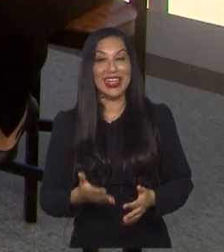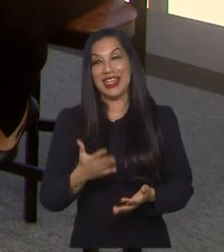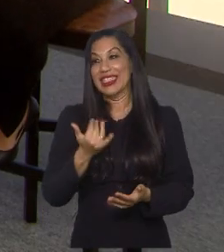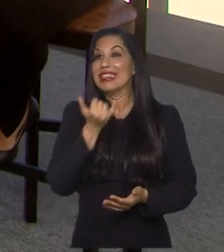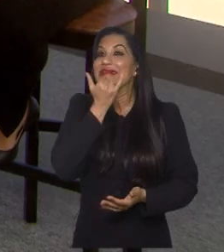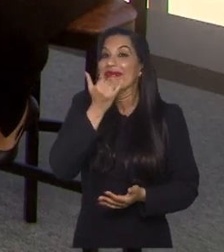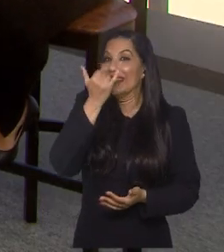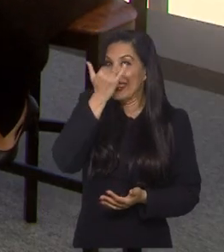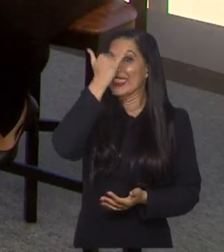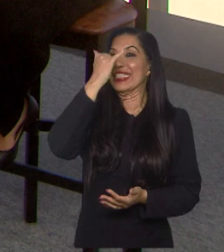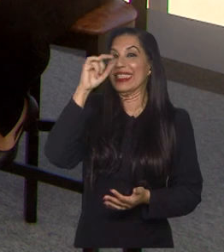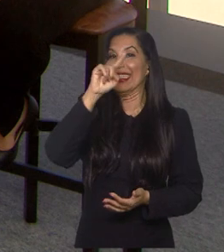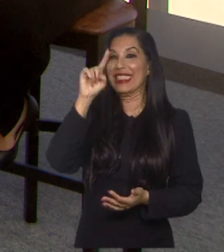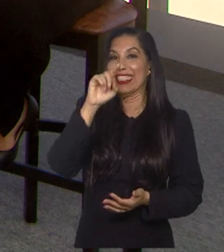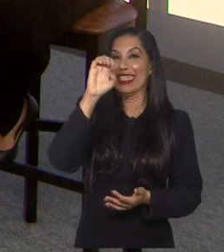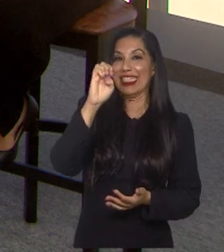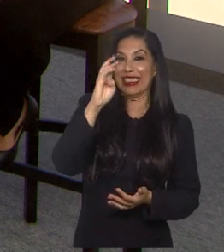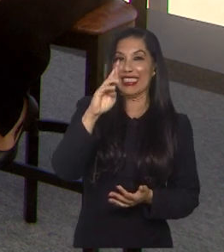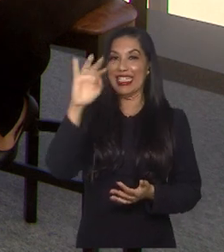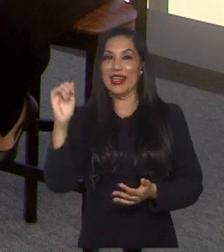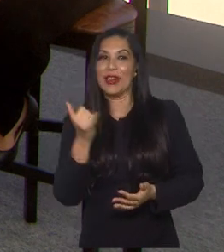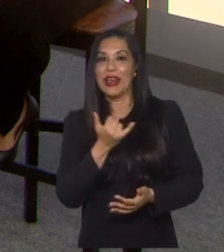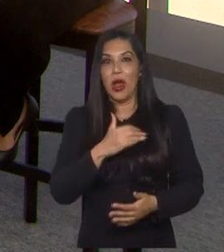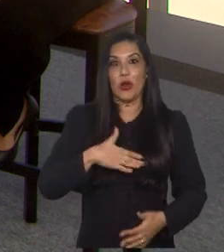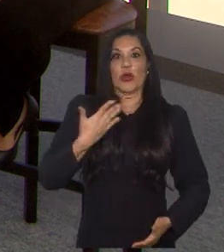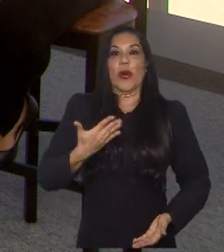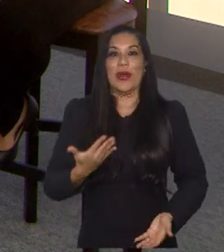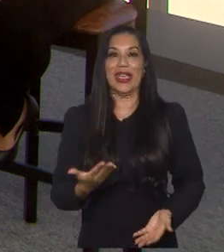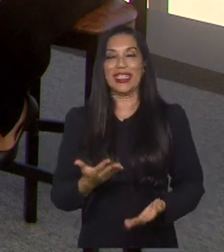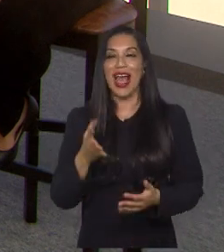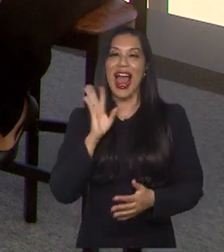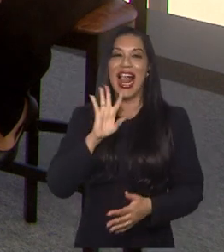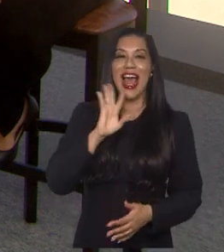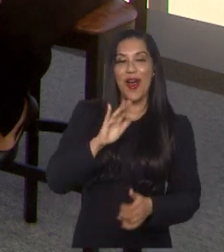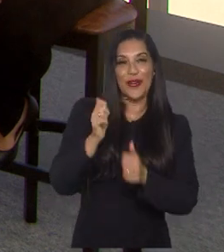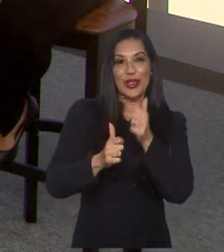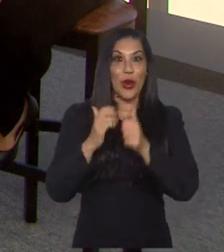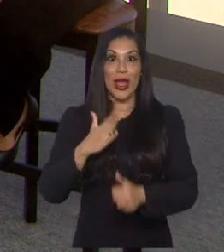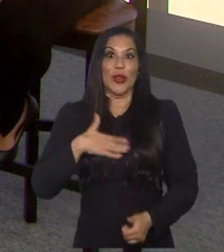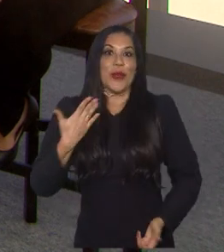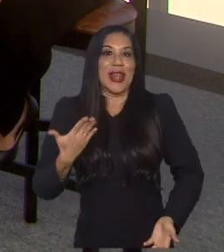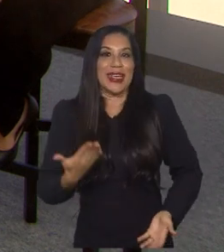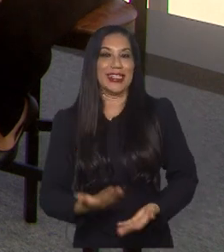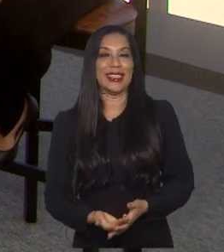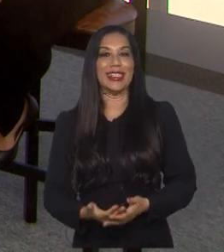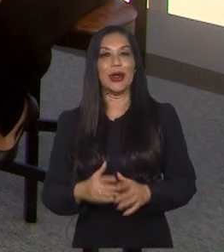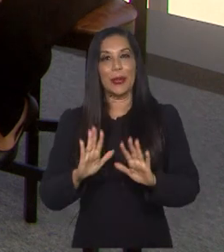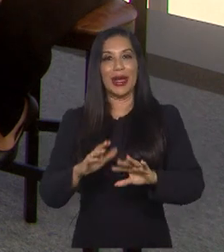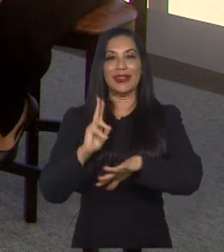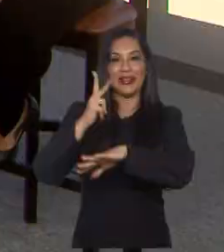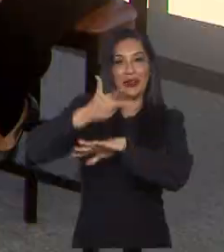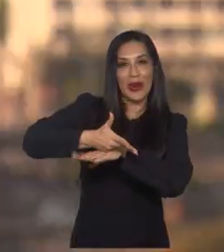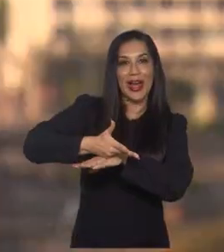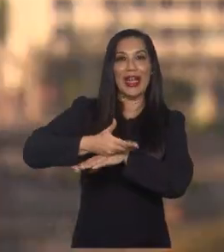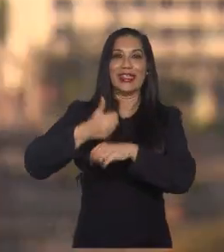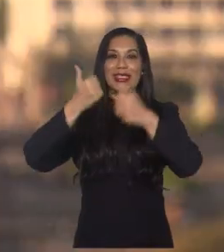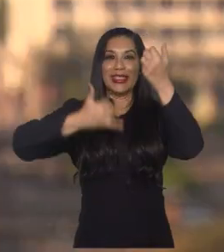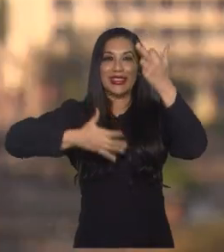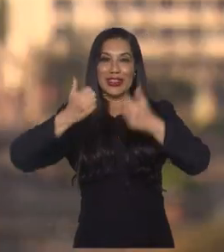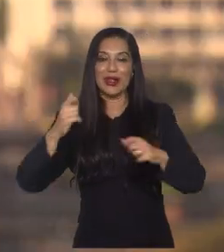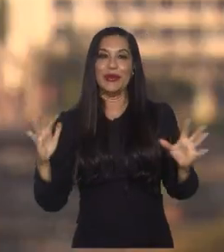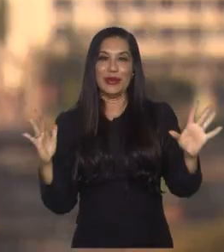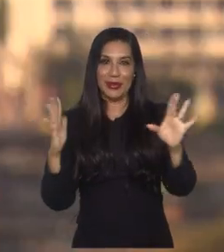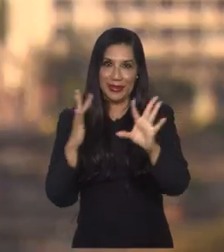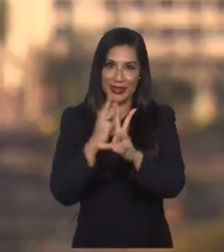também, eu gosto de uma zebrinha, uma coisa, o surpreendente, o bacana do futebol é isso, agora tem um quadro aqui para a gente ir caminhando para o